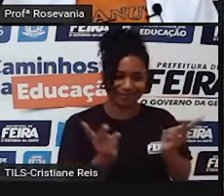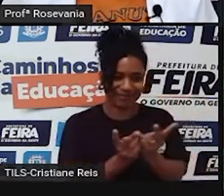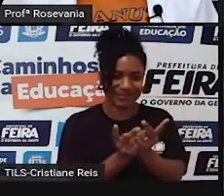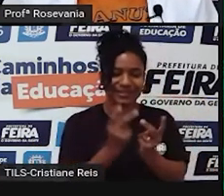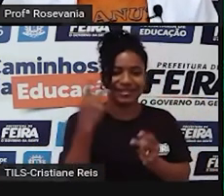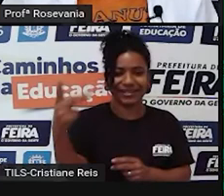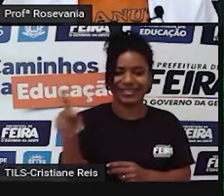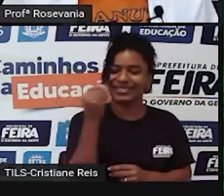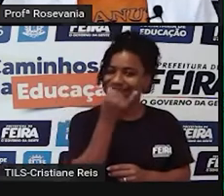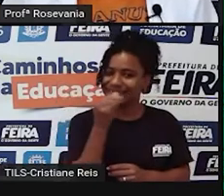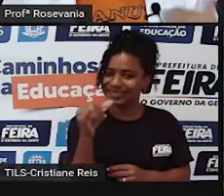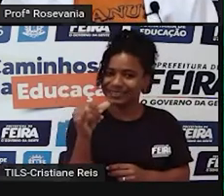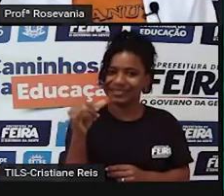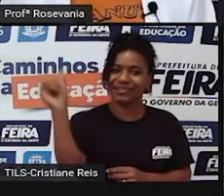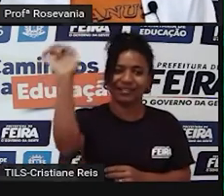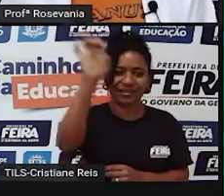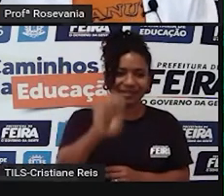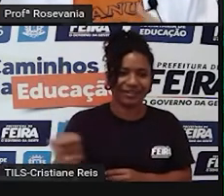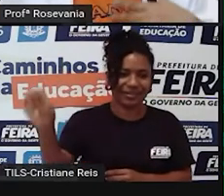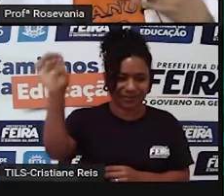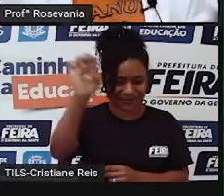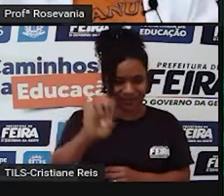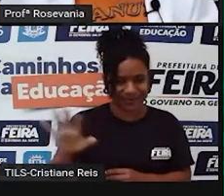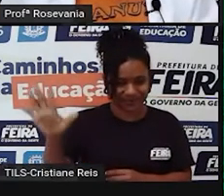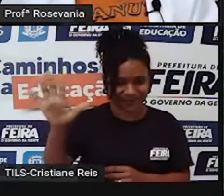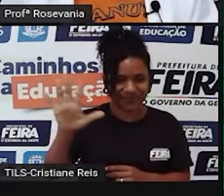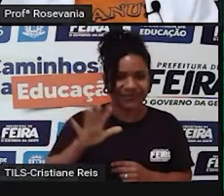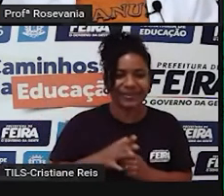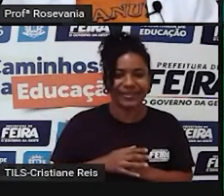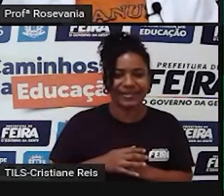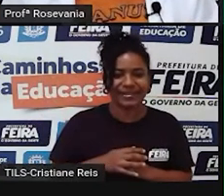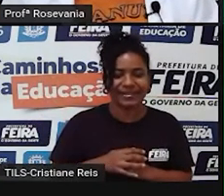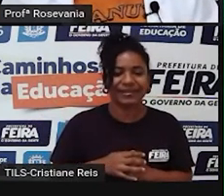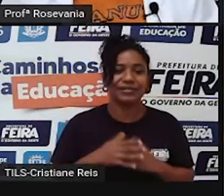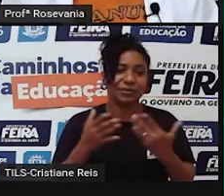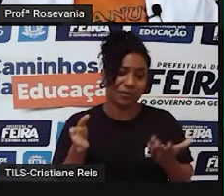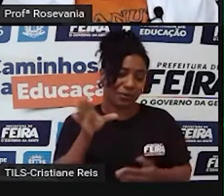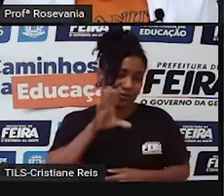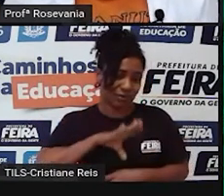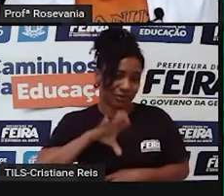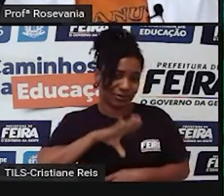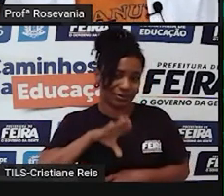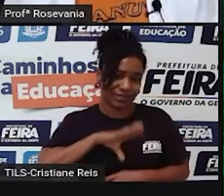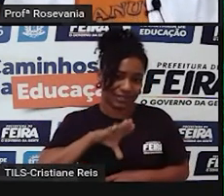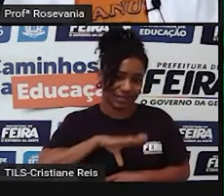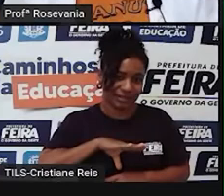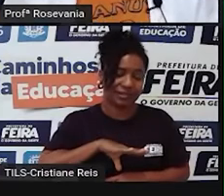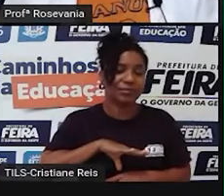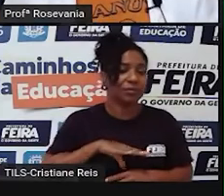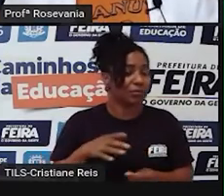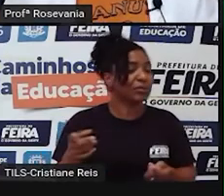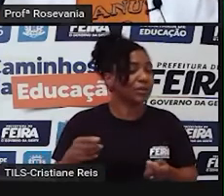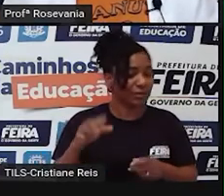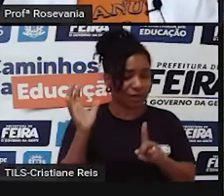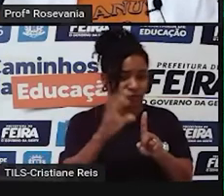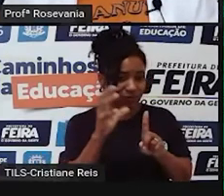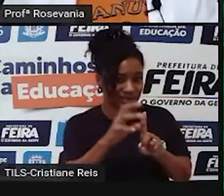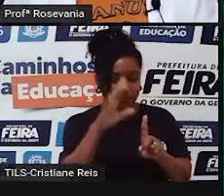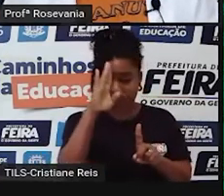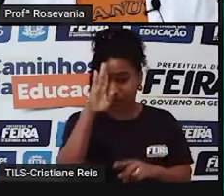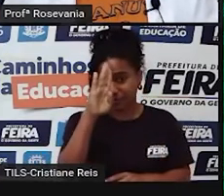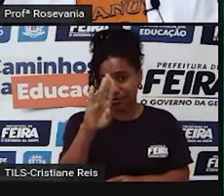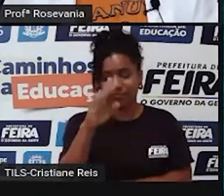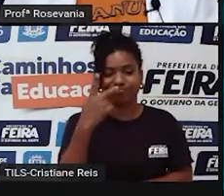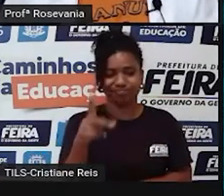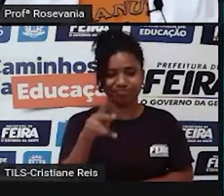portugueses, porque, na realidade, foi, né, a maior herança europeia que nós tivemos foram dos povos